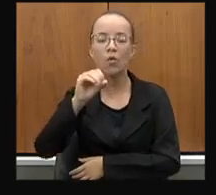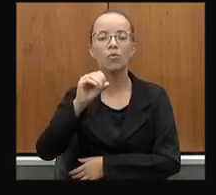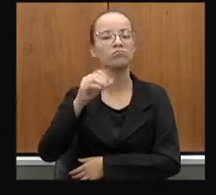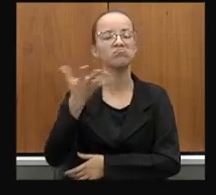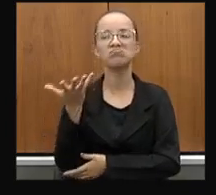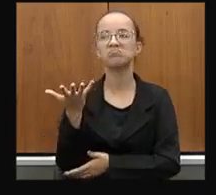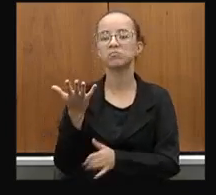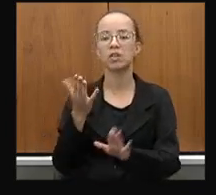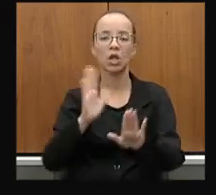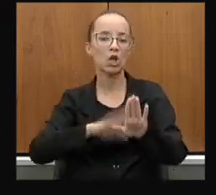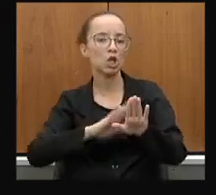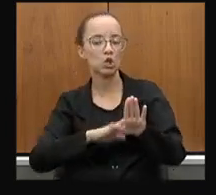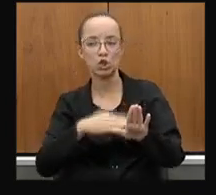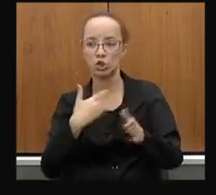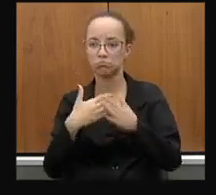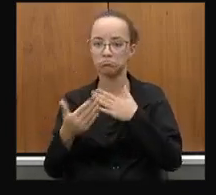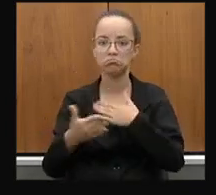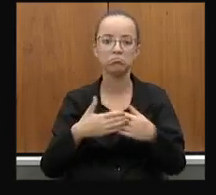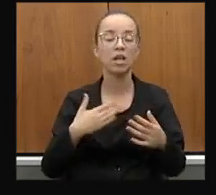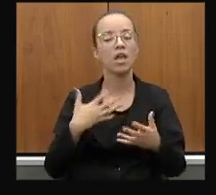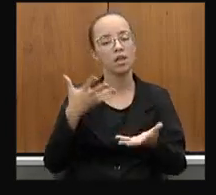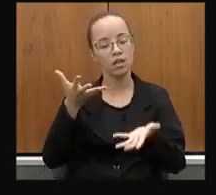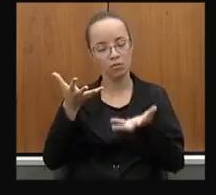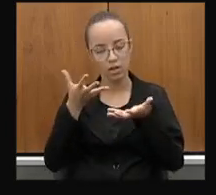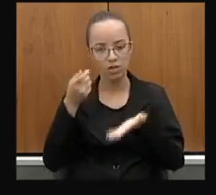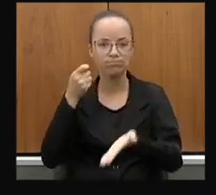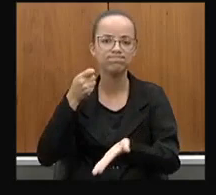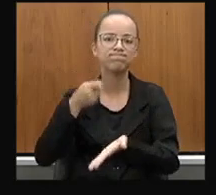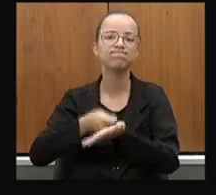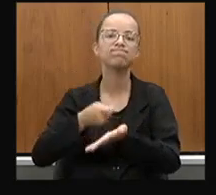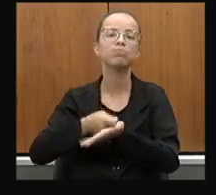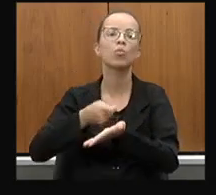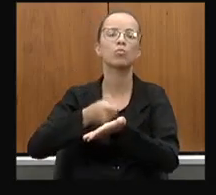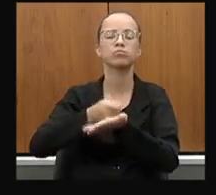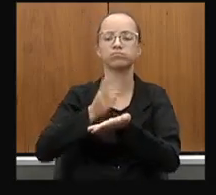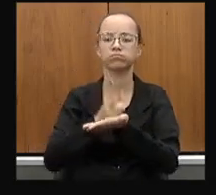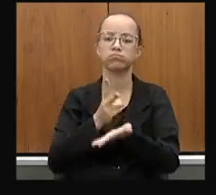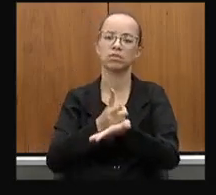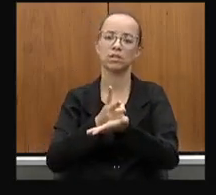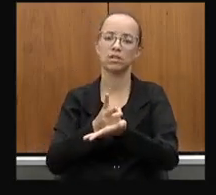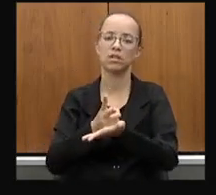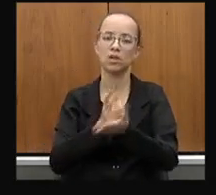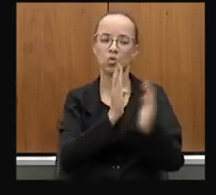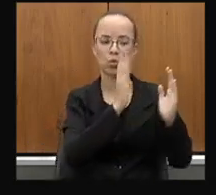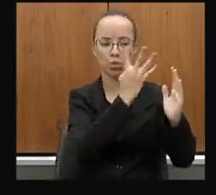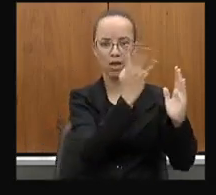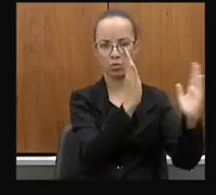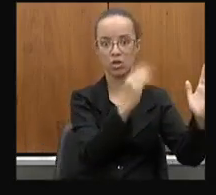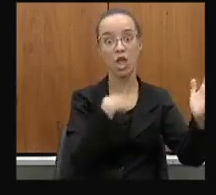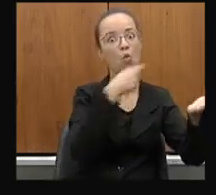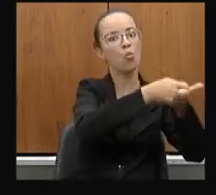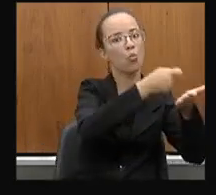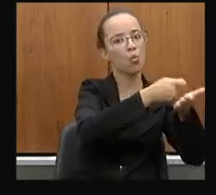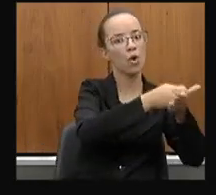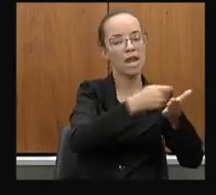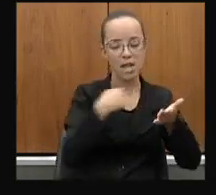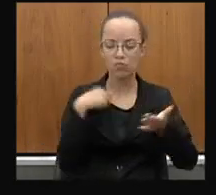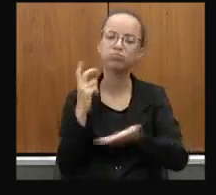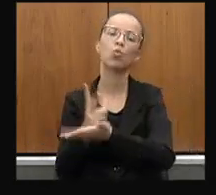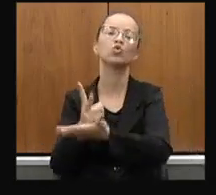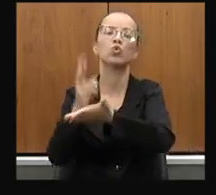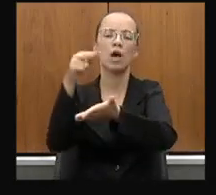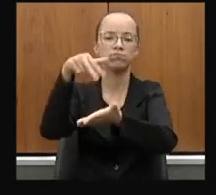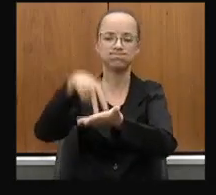ideologias políticas, eu estarei cobrando sim, como cobrei durante os quatro anos, estarei com a mesma garra